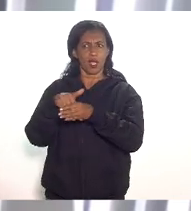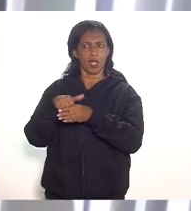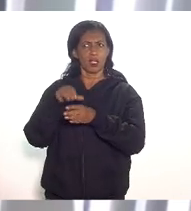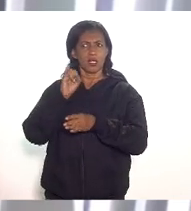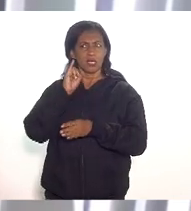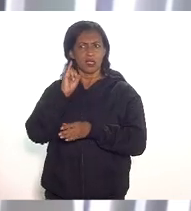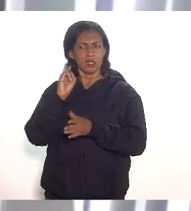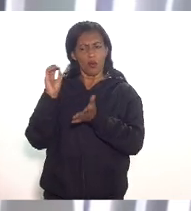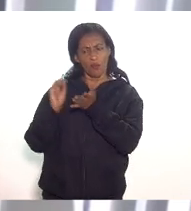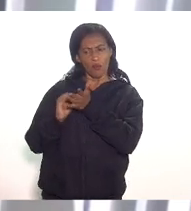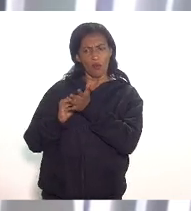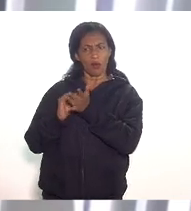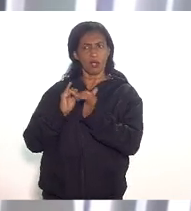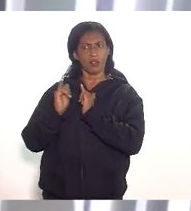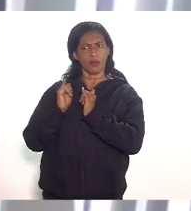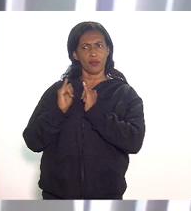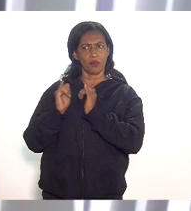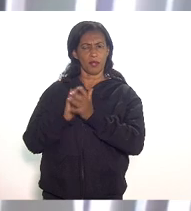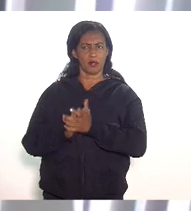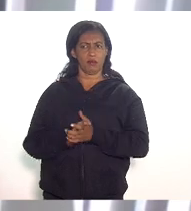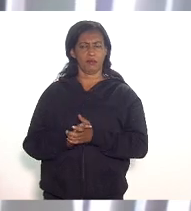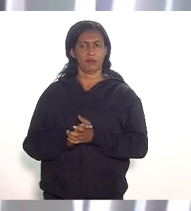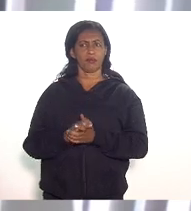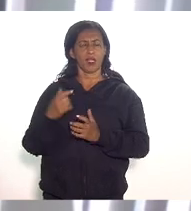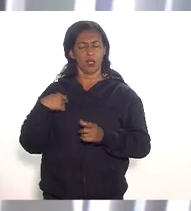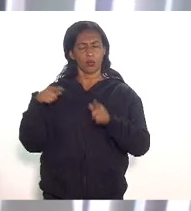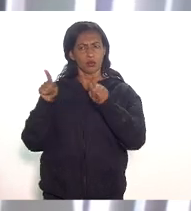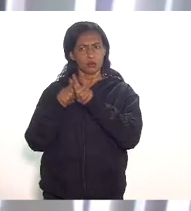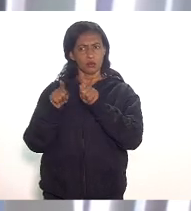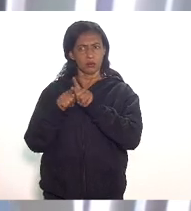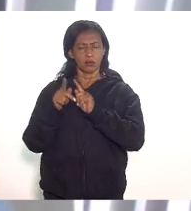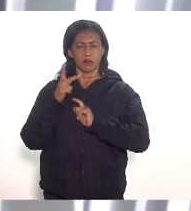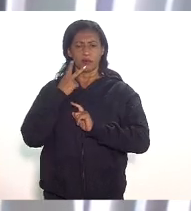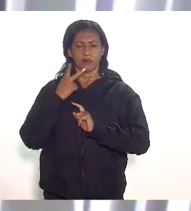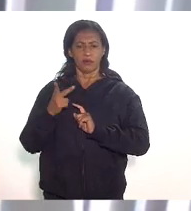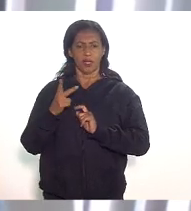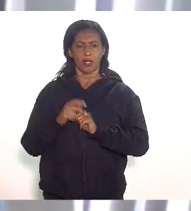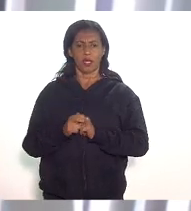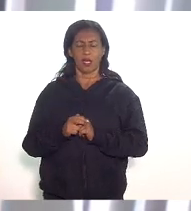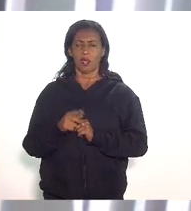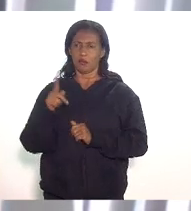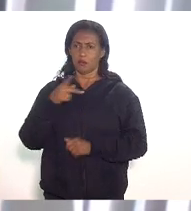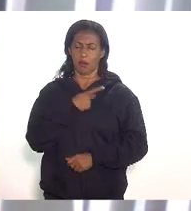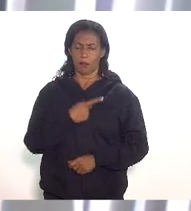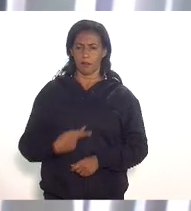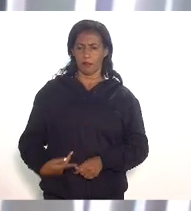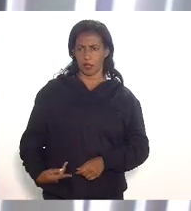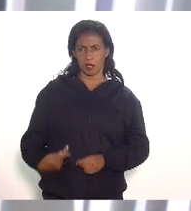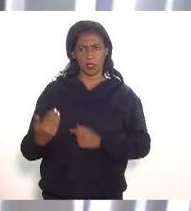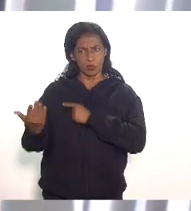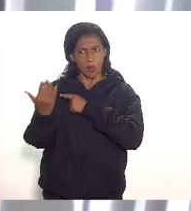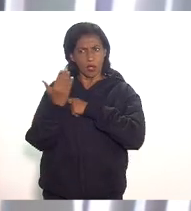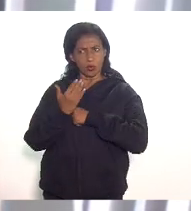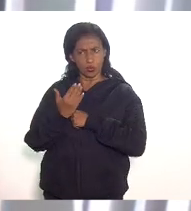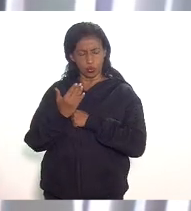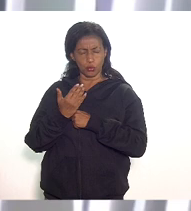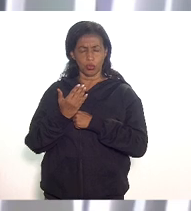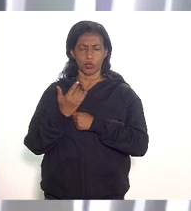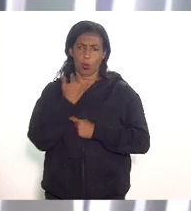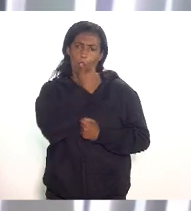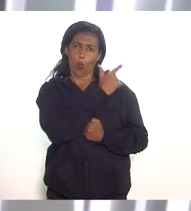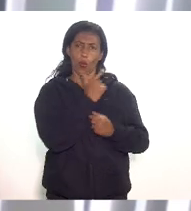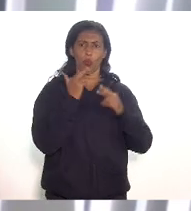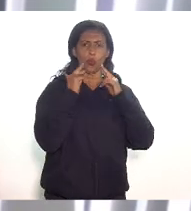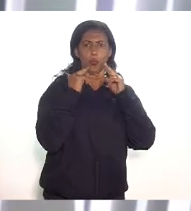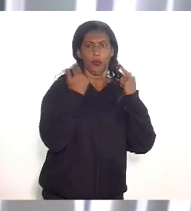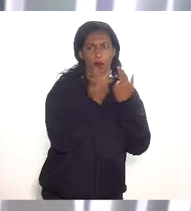sem esse parâmetro muito importante além disso eu queria ressaltar peço a vossa excelência que me ajude porque eu tenho que entrar na comissão